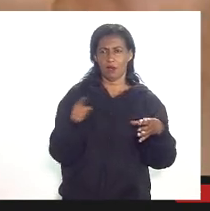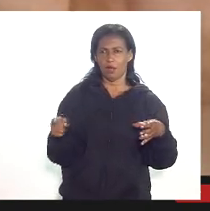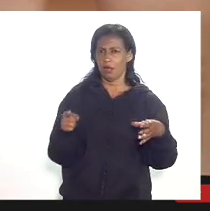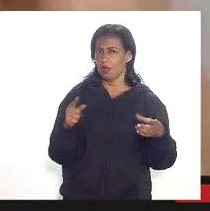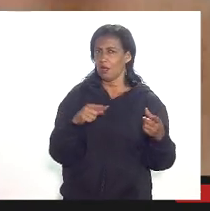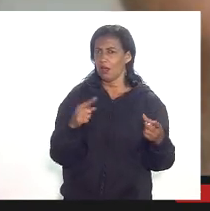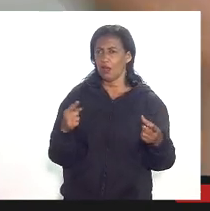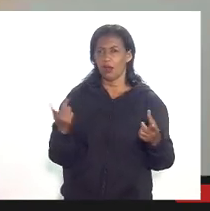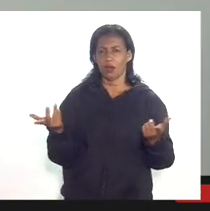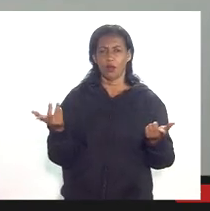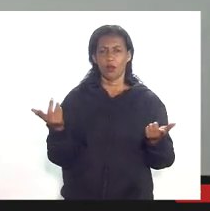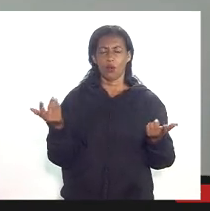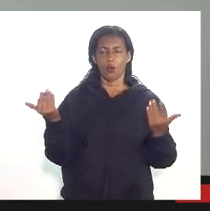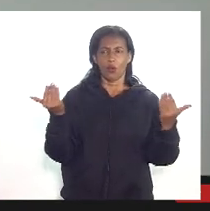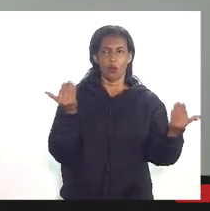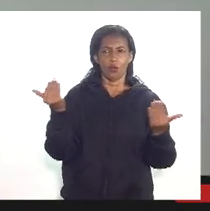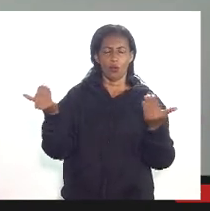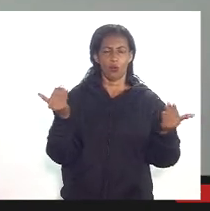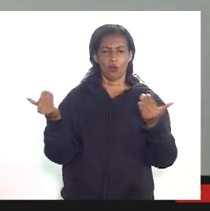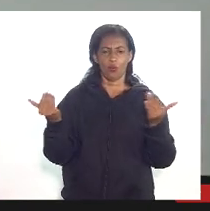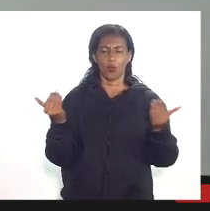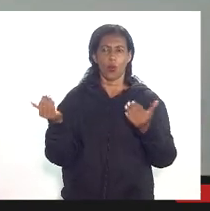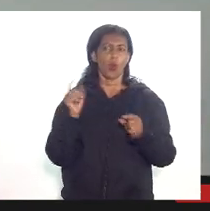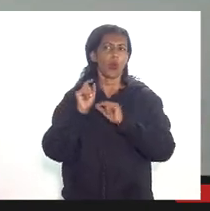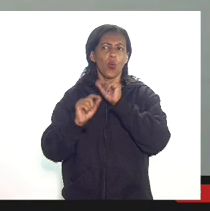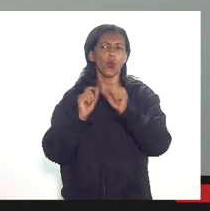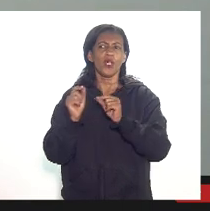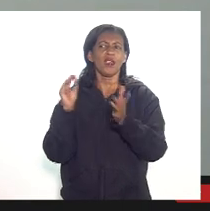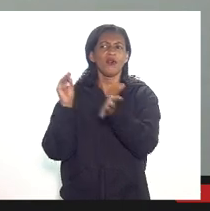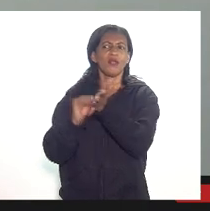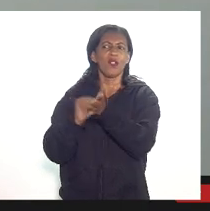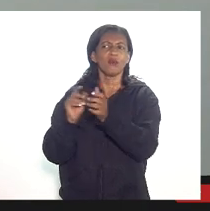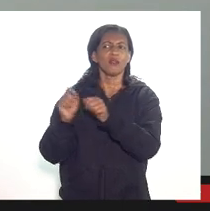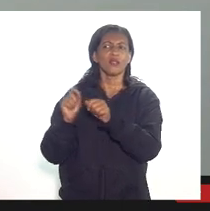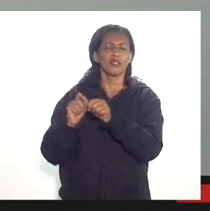contexto disso daí que você pode já fazer agora e não está fazendo e existe muito filão aí